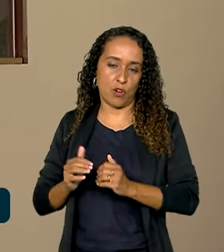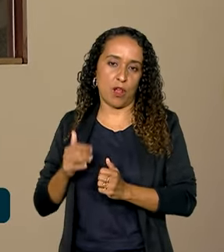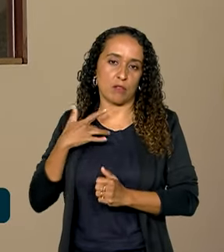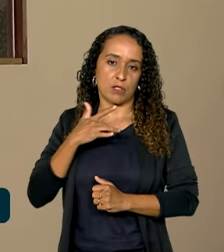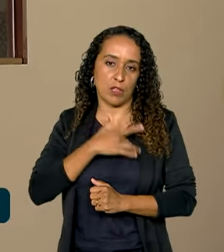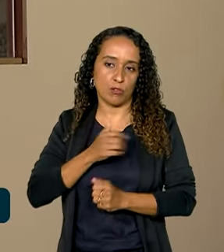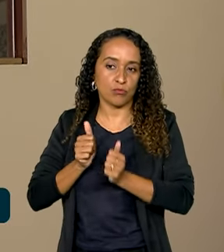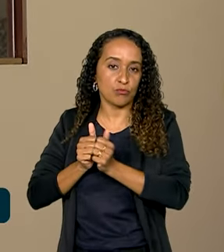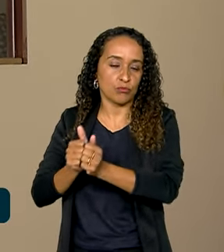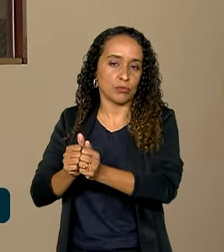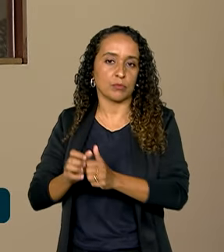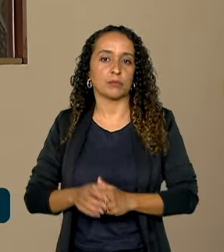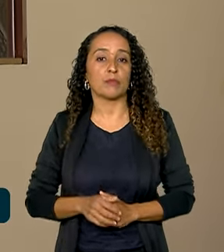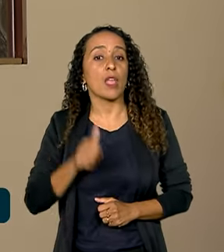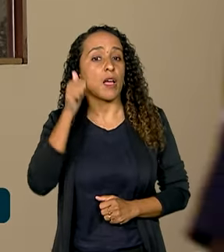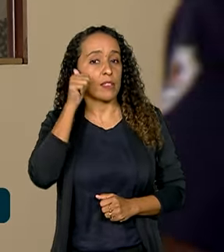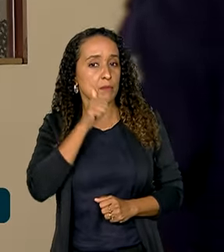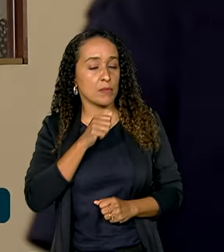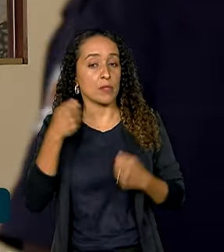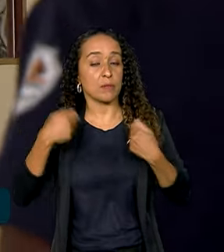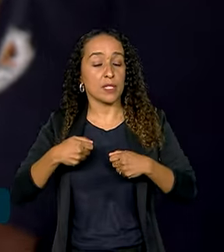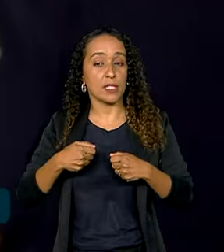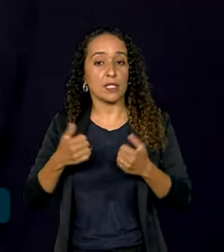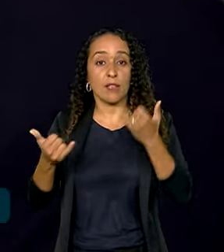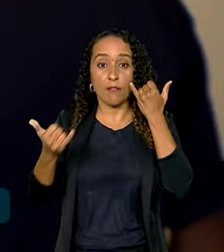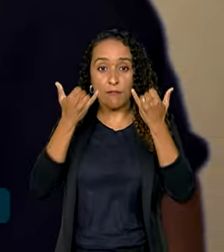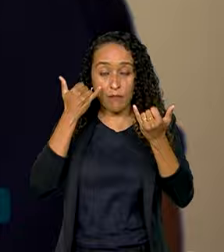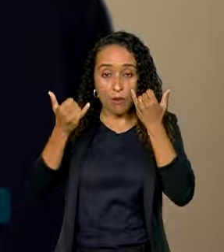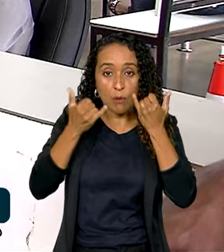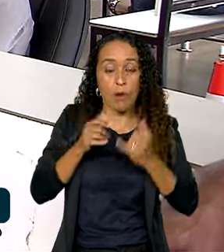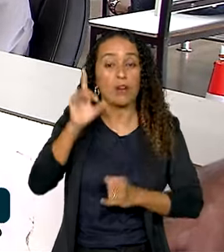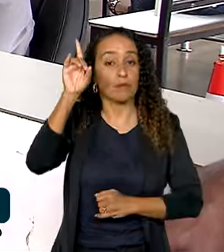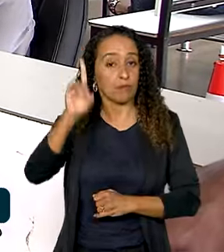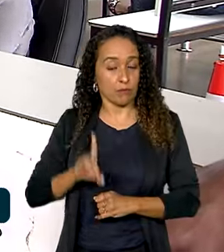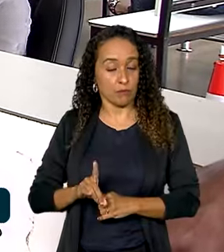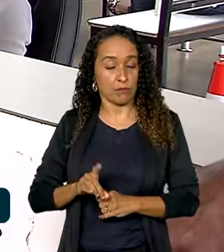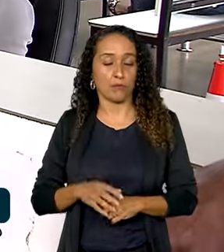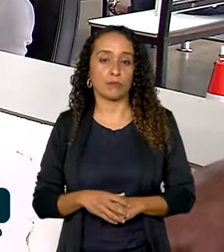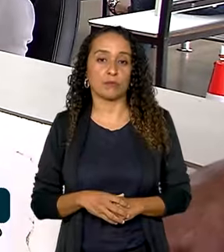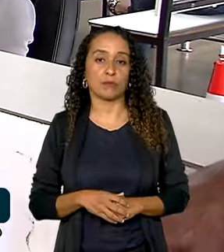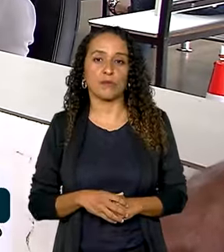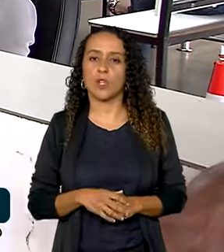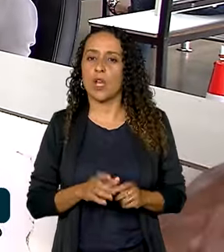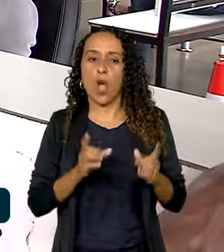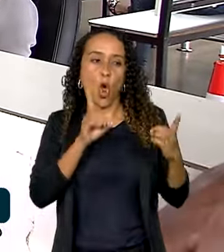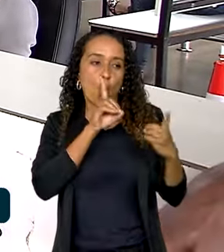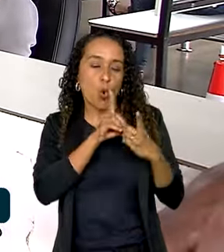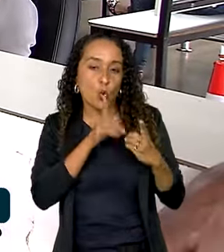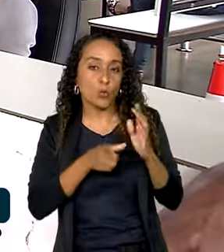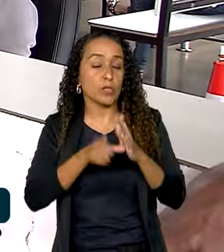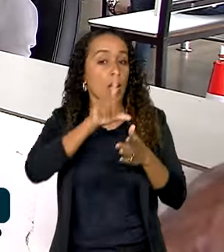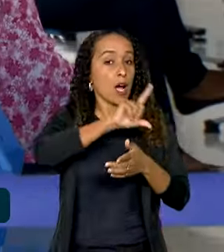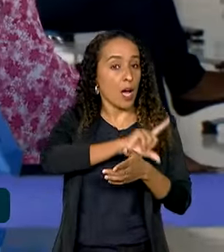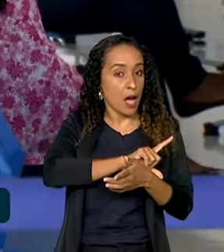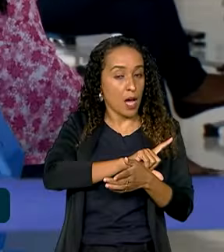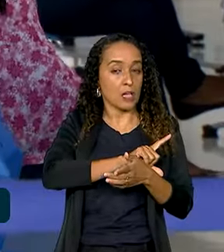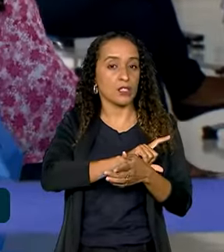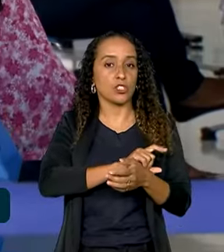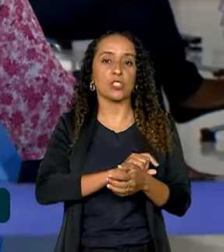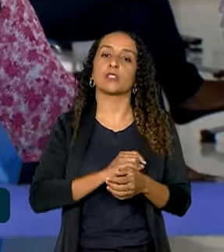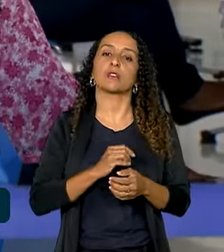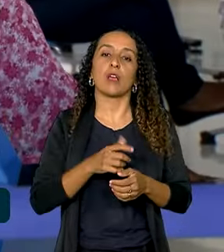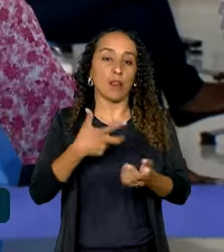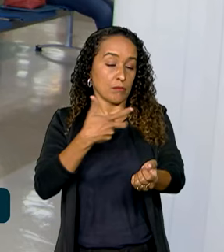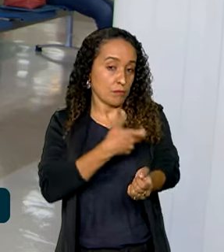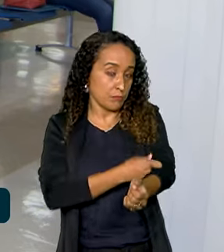As mulheres devem ser informadas sobre esse direito, tanto nas consultas antes dos procedimentos com